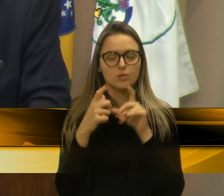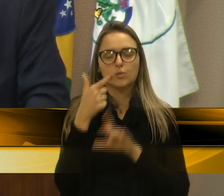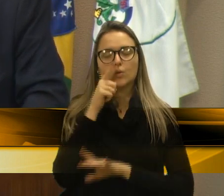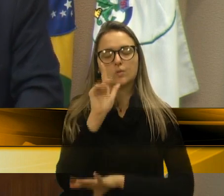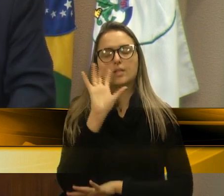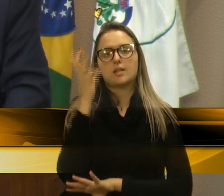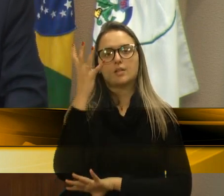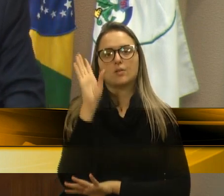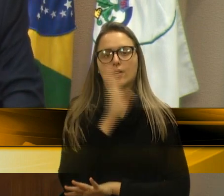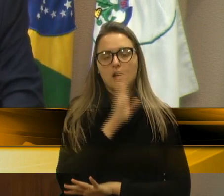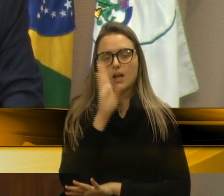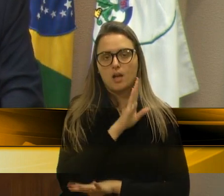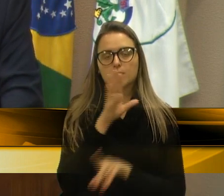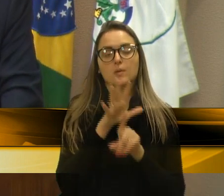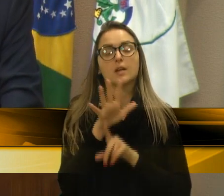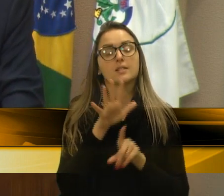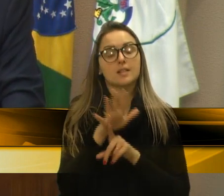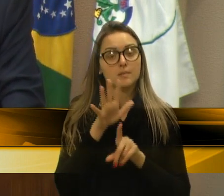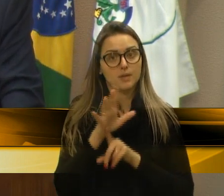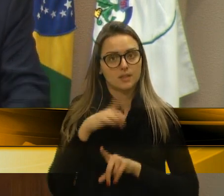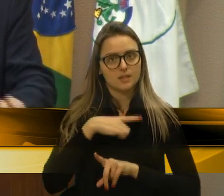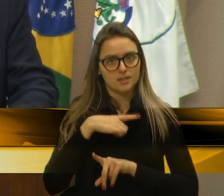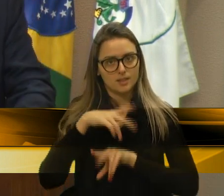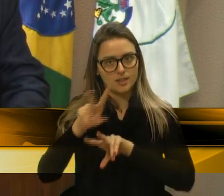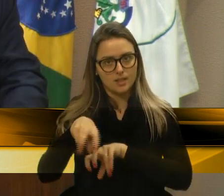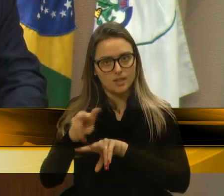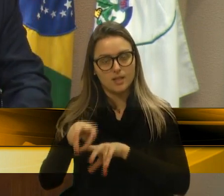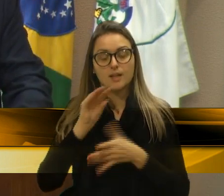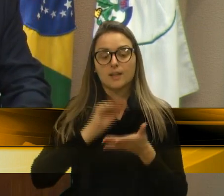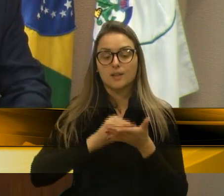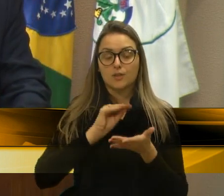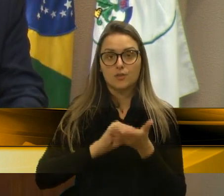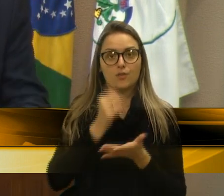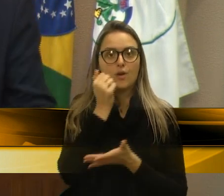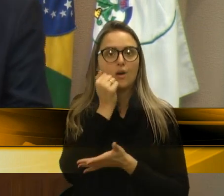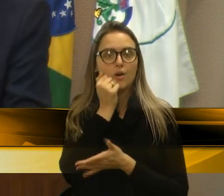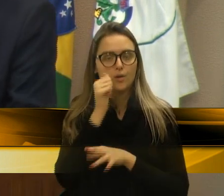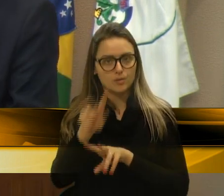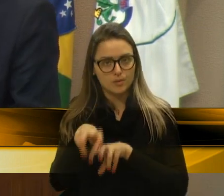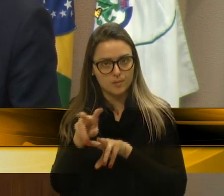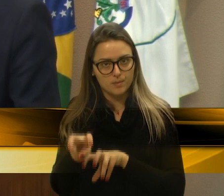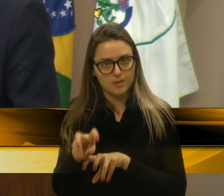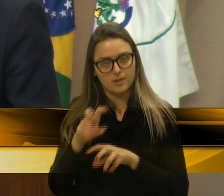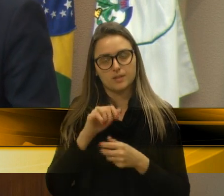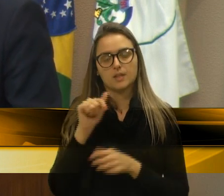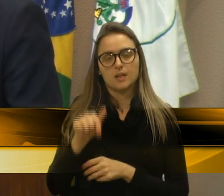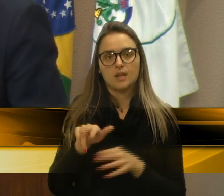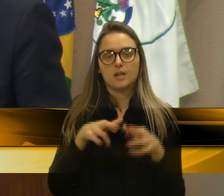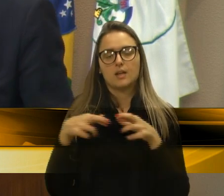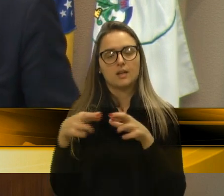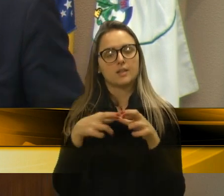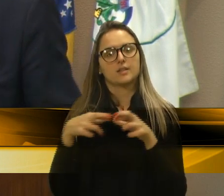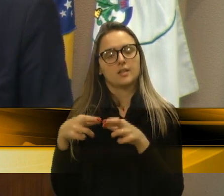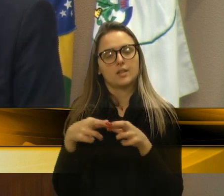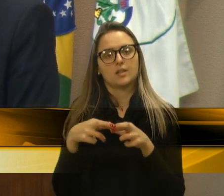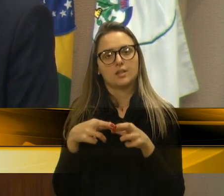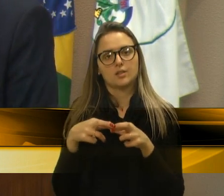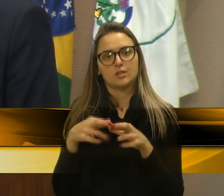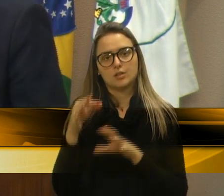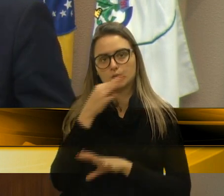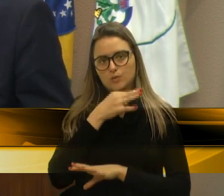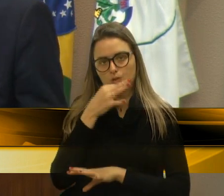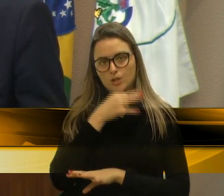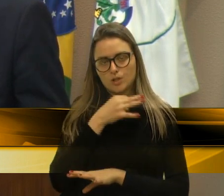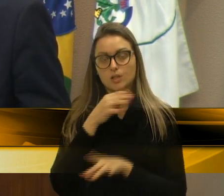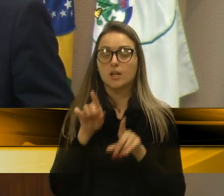a demanda, que nós temos, que está insuficiente, do nosso cascalho, aqui na nossa região, de Caxias do